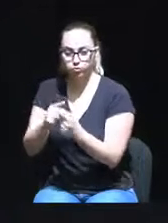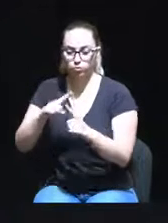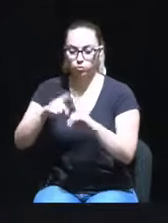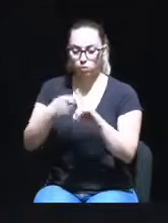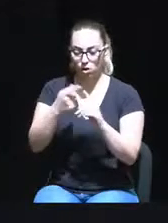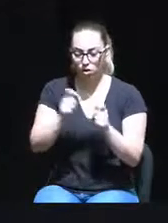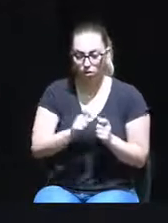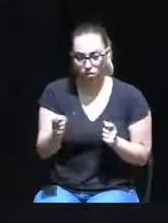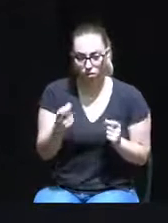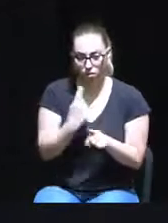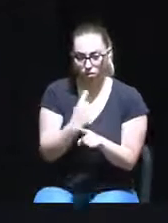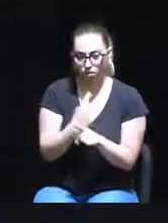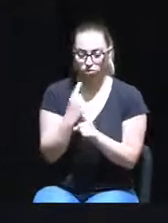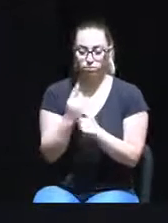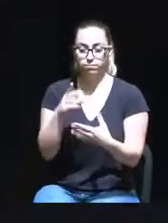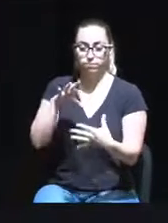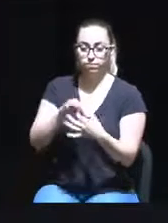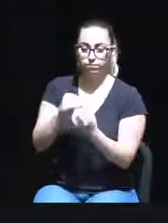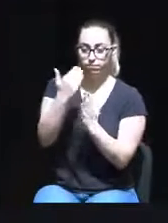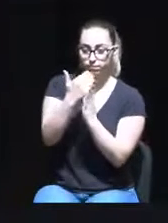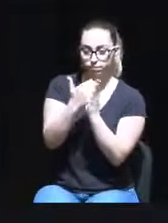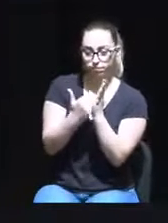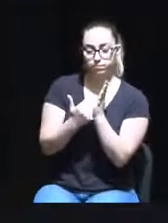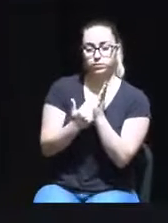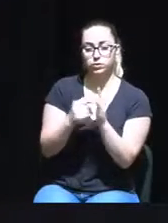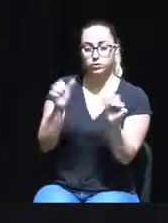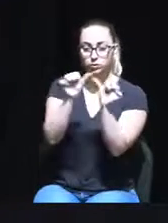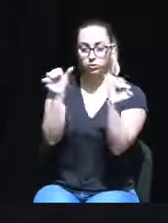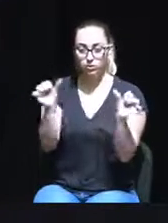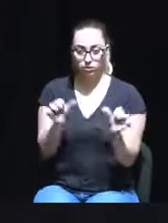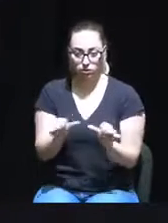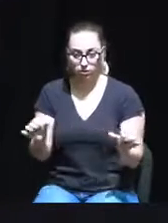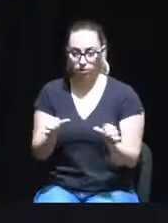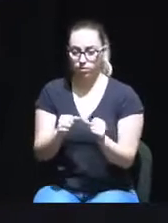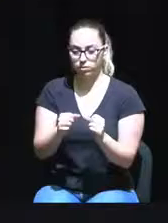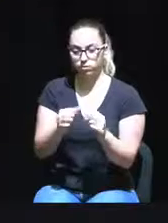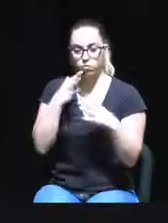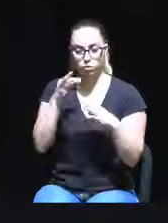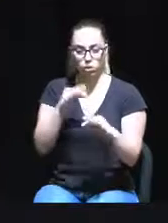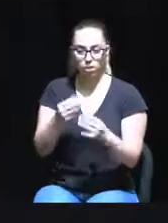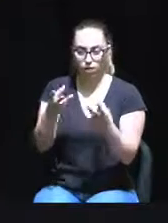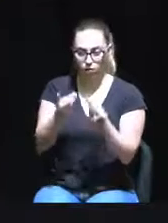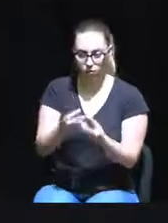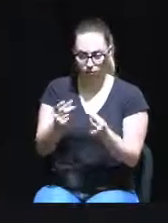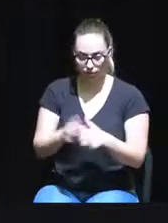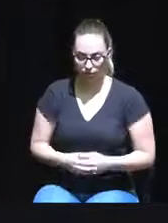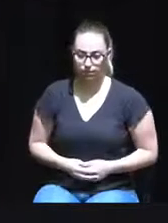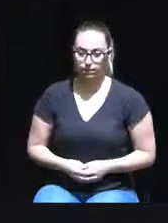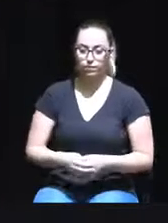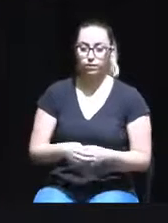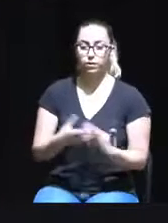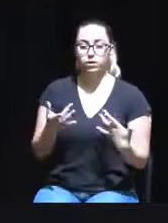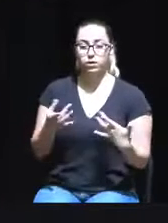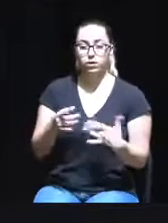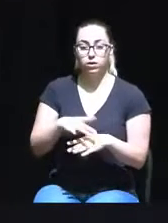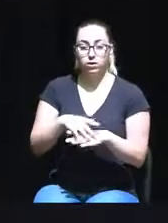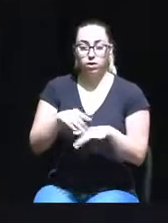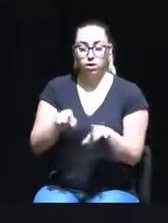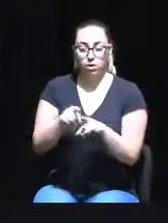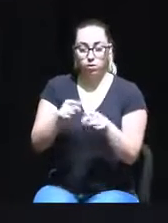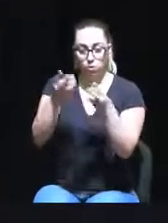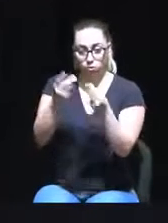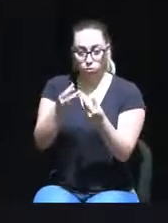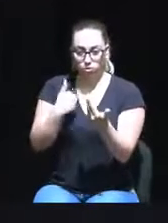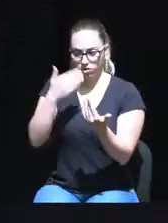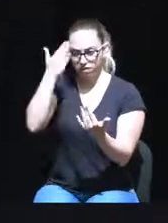ao ano-findo, de acordo com os princípios constantes no sistema de normalização contabilística. Donde, por as contas nos